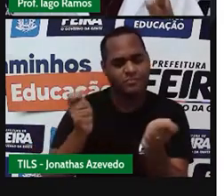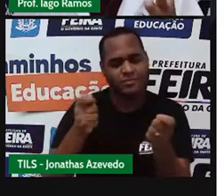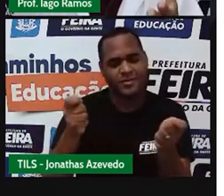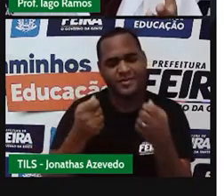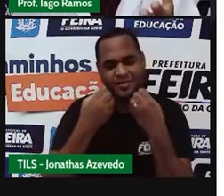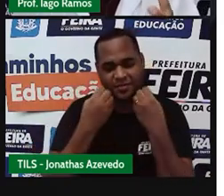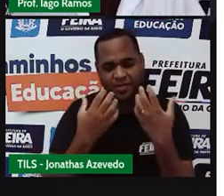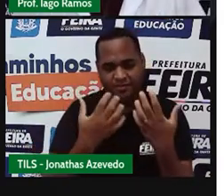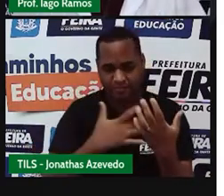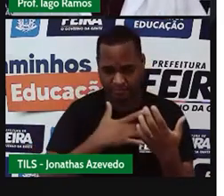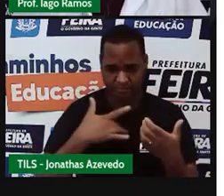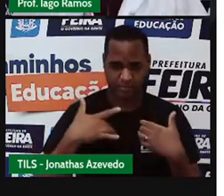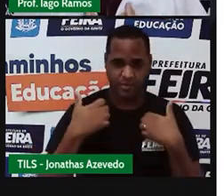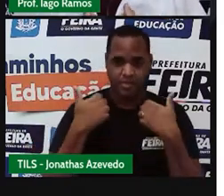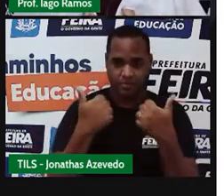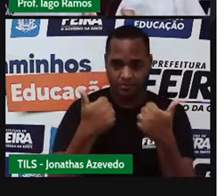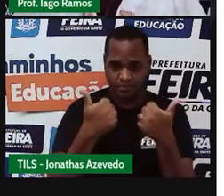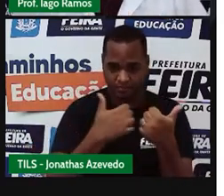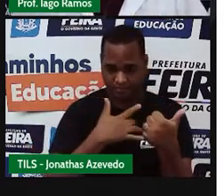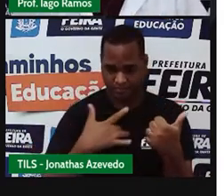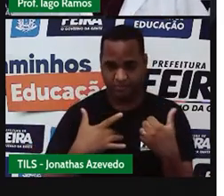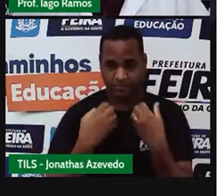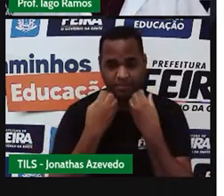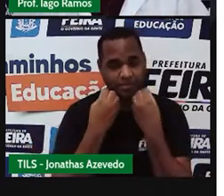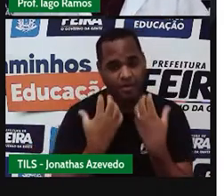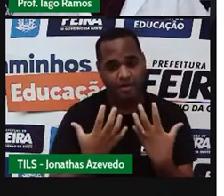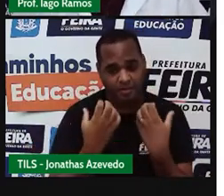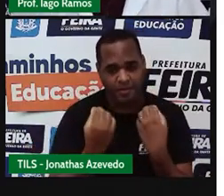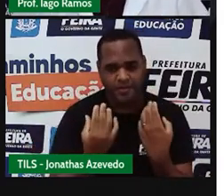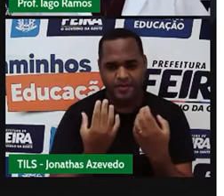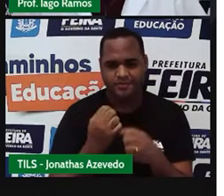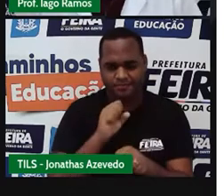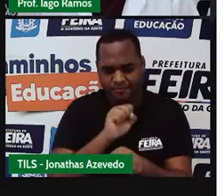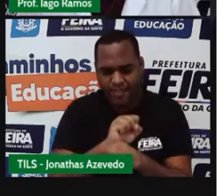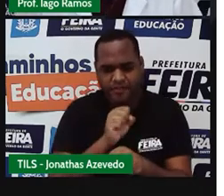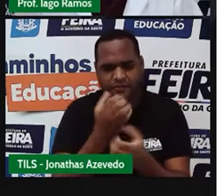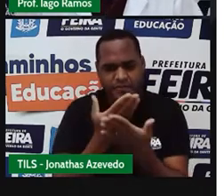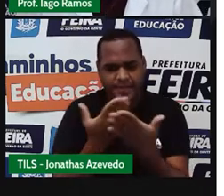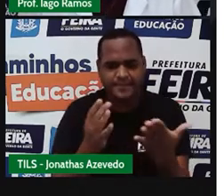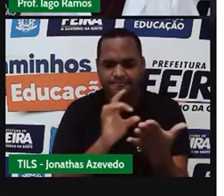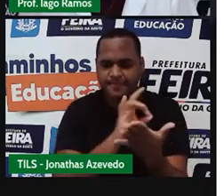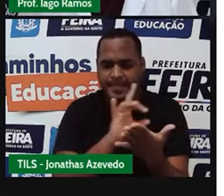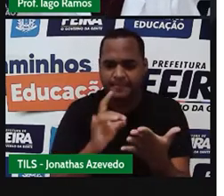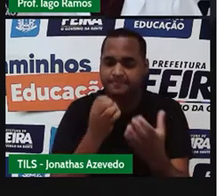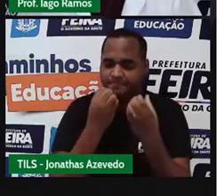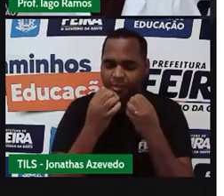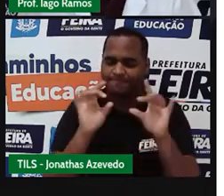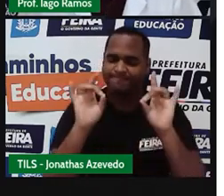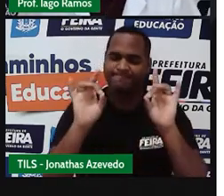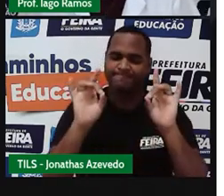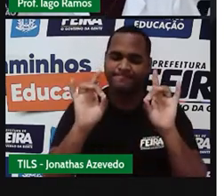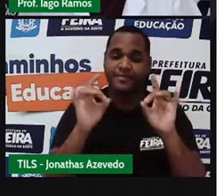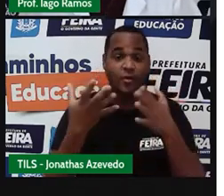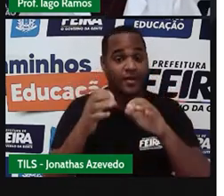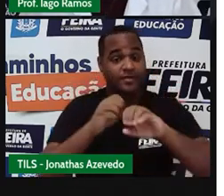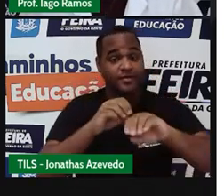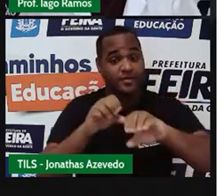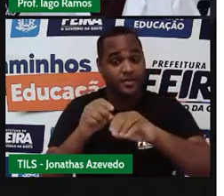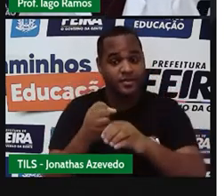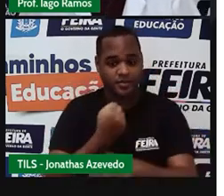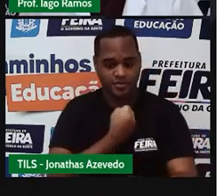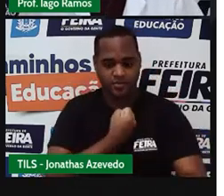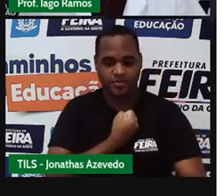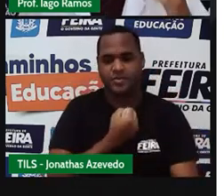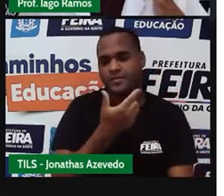Tudo bem contigo? Tudo bem comigo? Espero que a gente tenha uma ótima aula agora. E essa aula de número